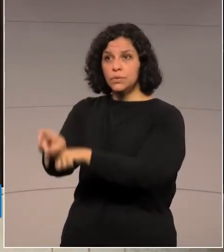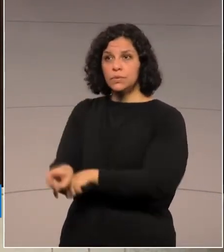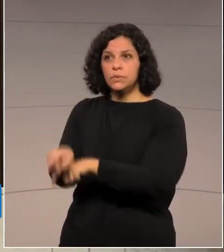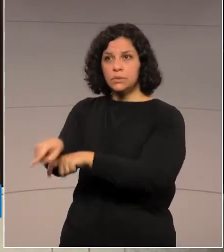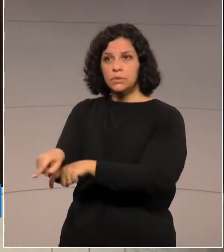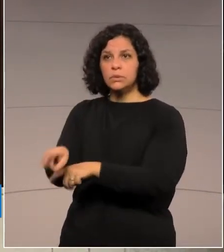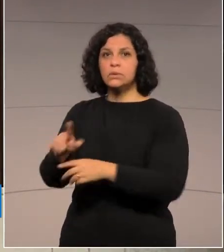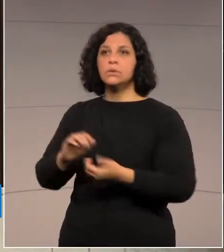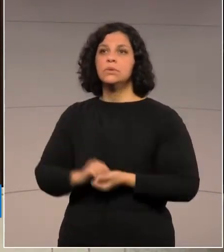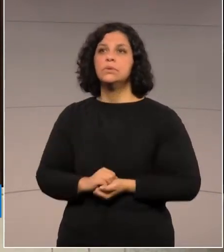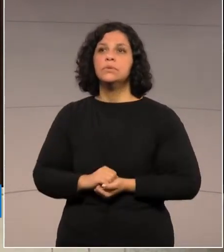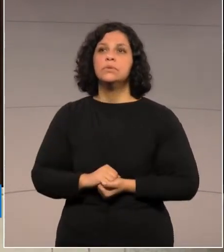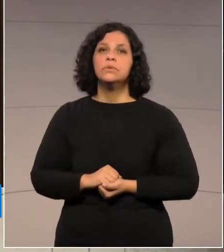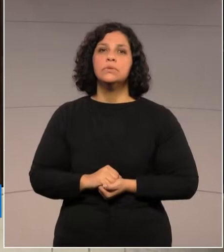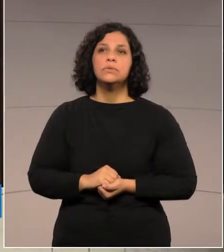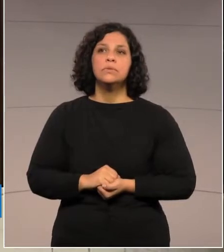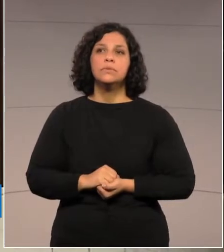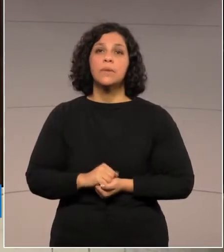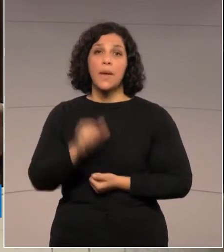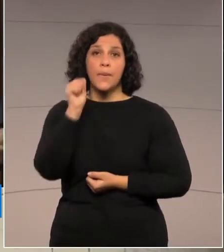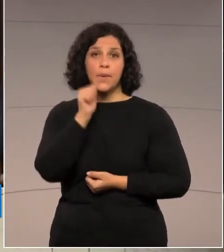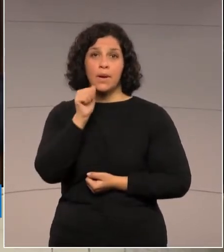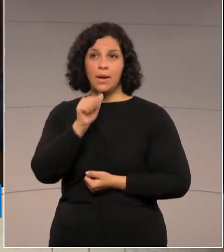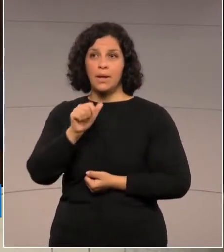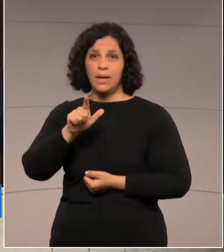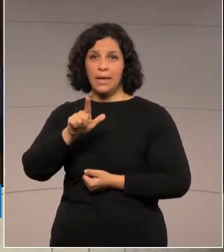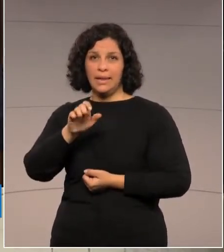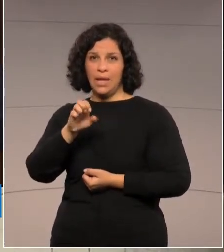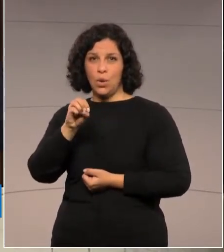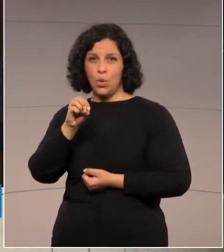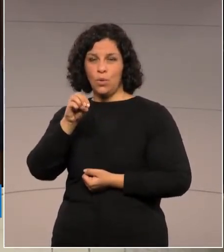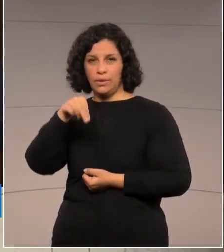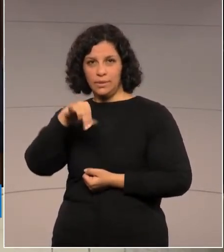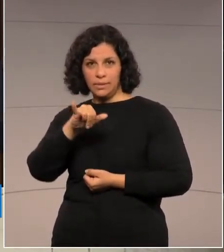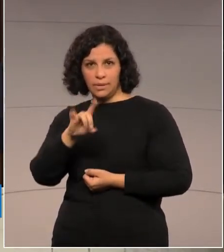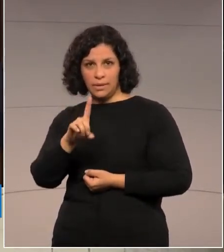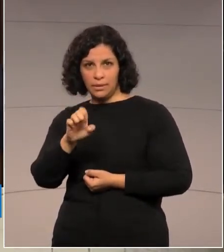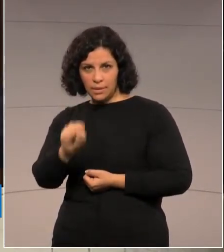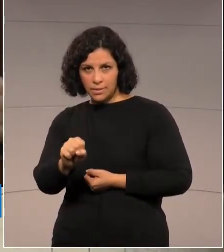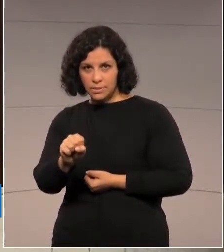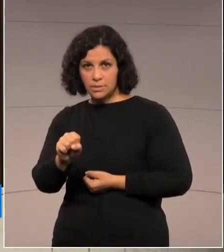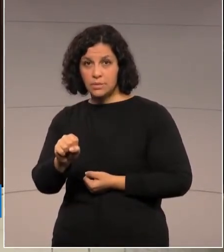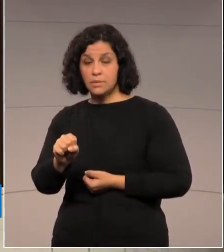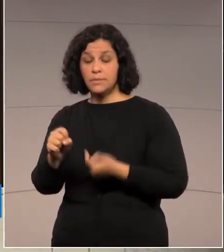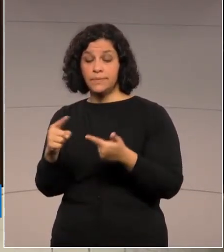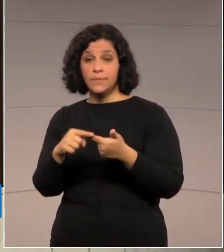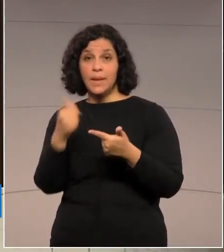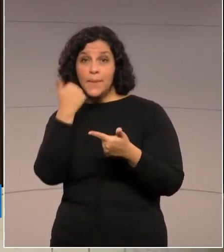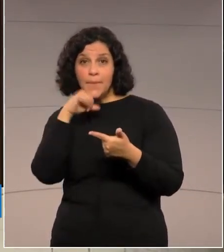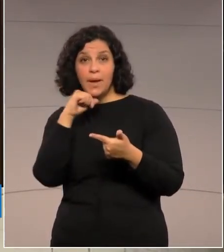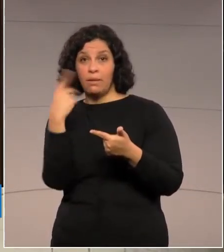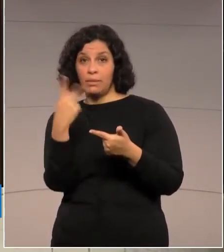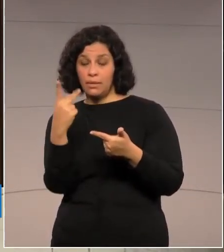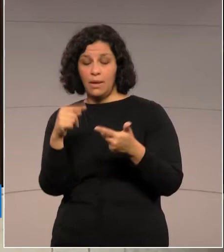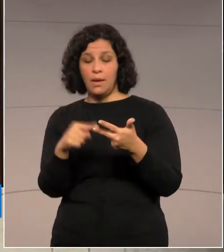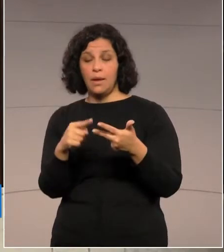entre elas a dona Leonides, a mãe dela inclusive que é viúva,